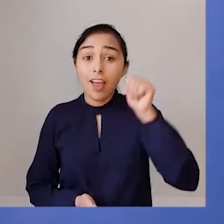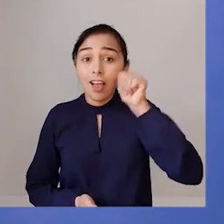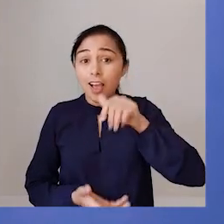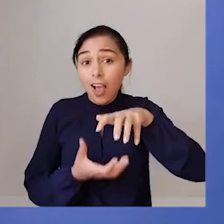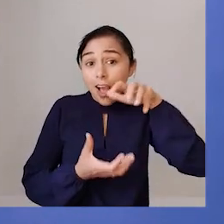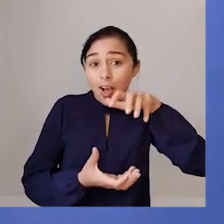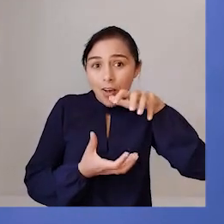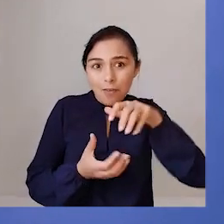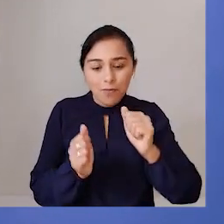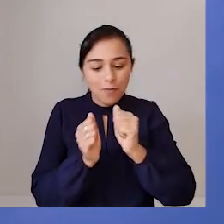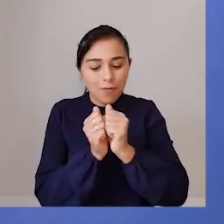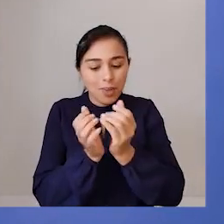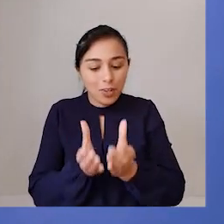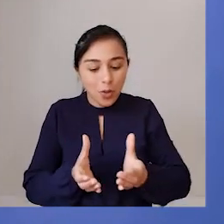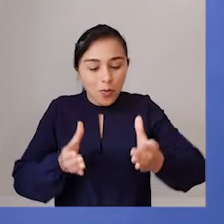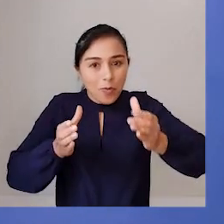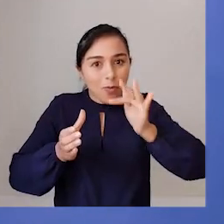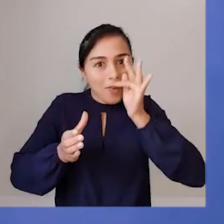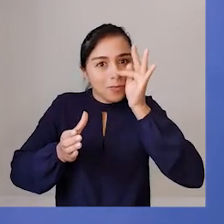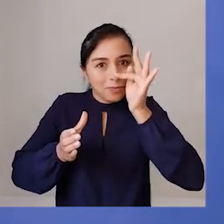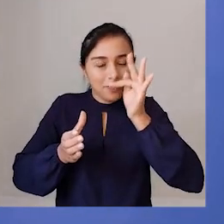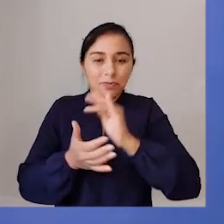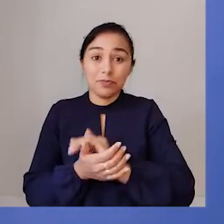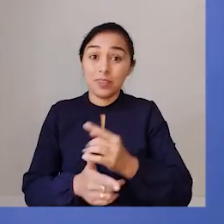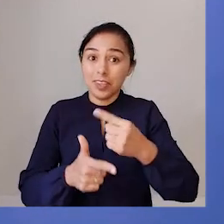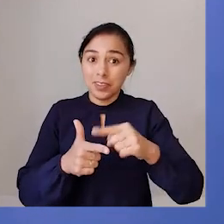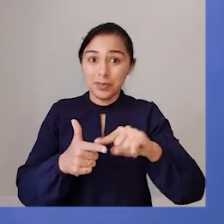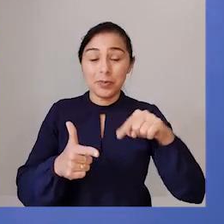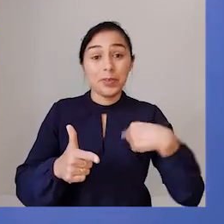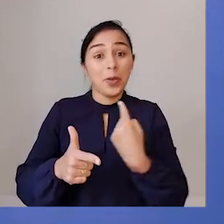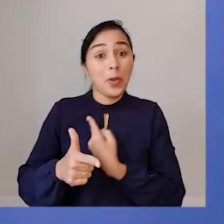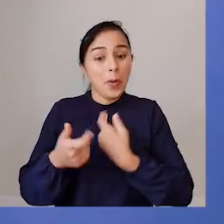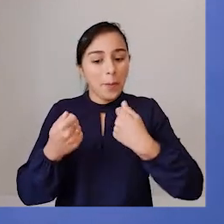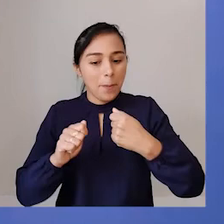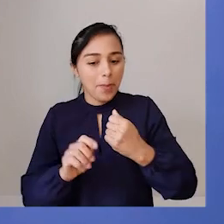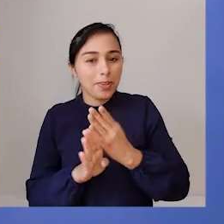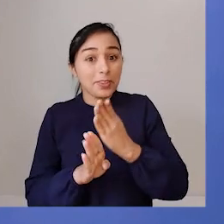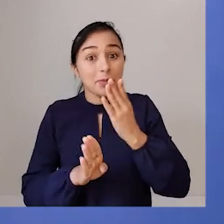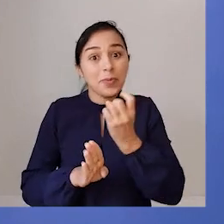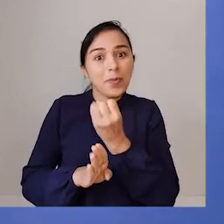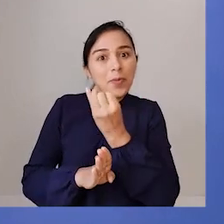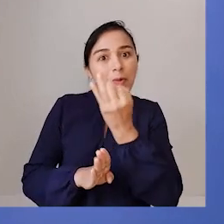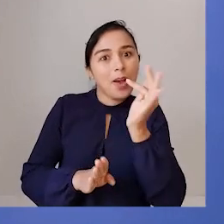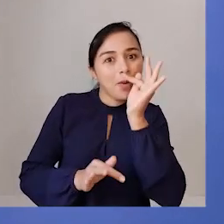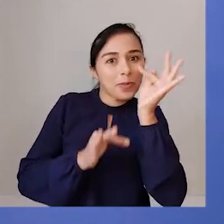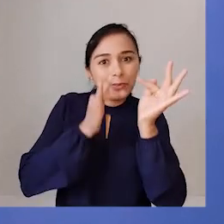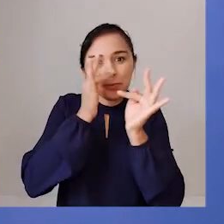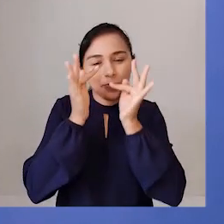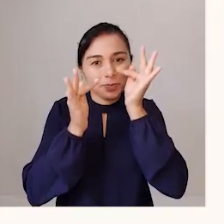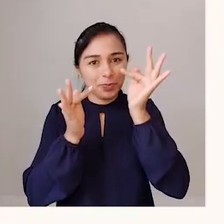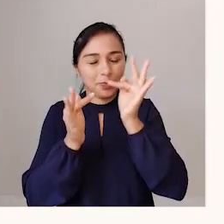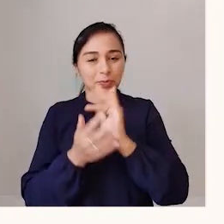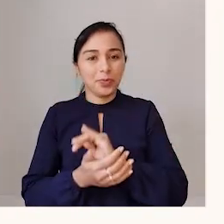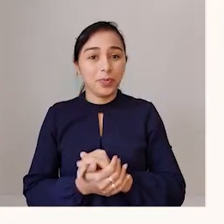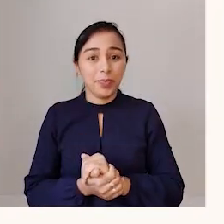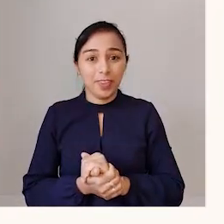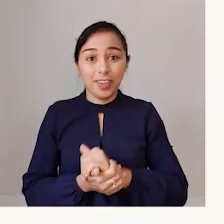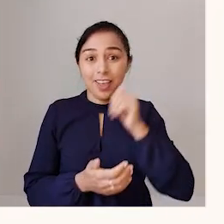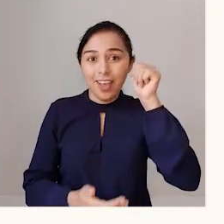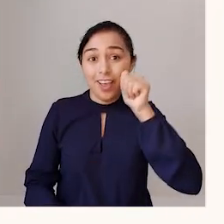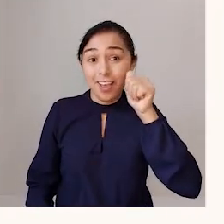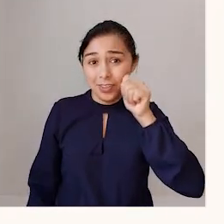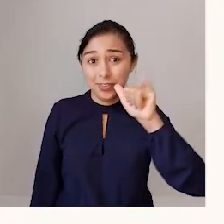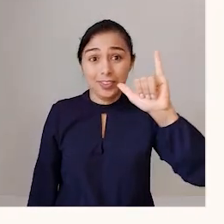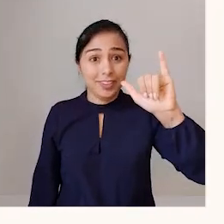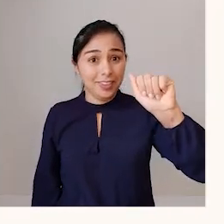velha e o vaso. Nesse problema aqui, nós vamos precisar trabalhar com a quantidade de flores. O vaso